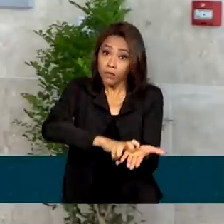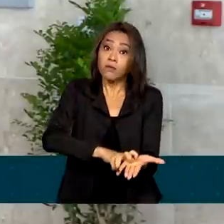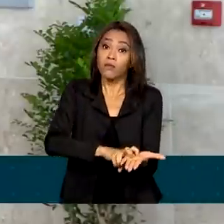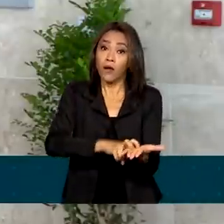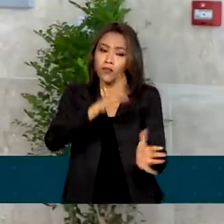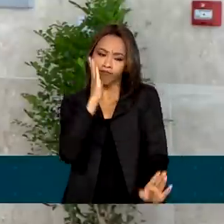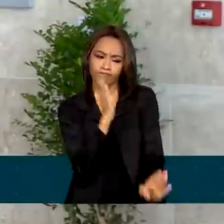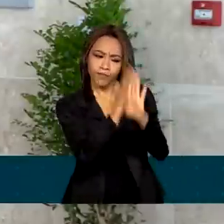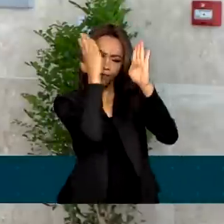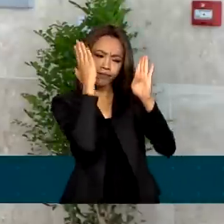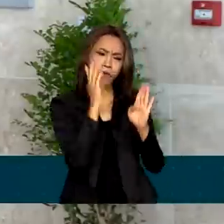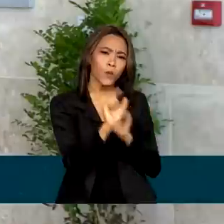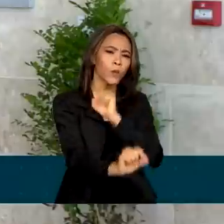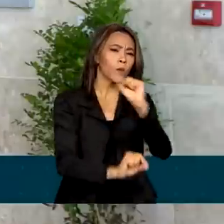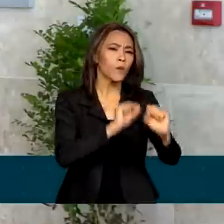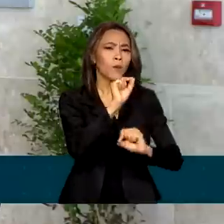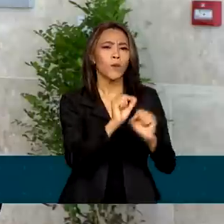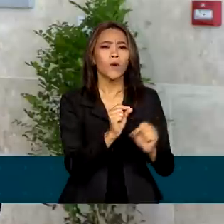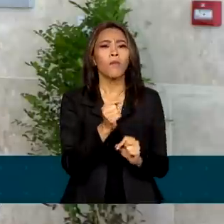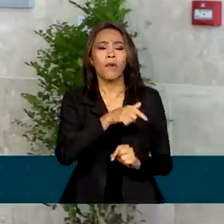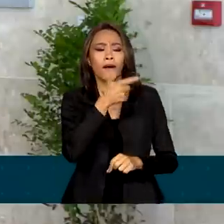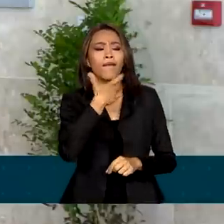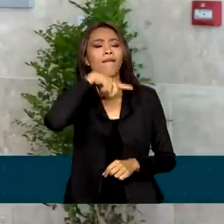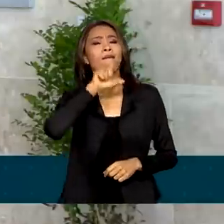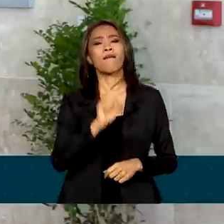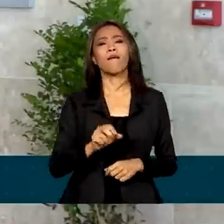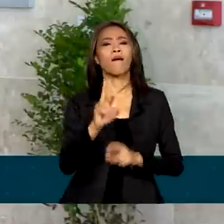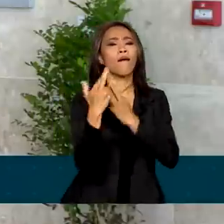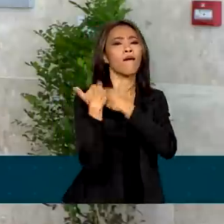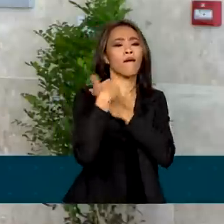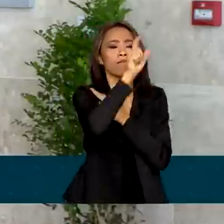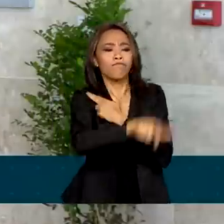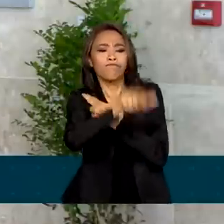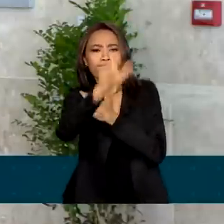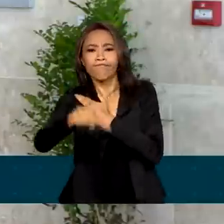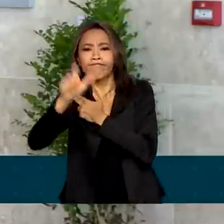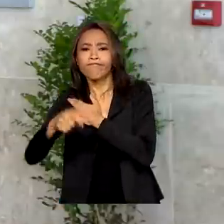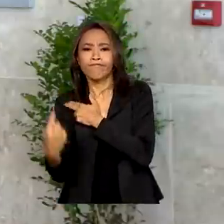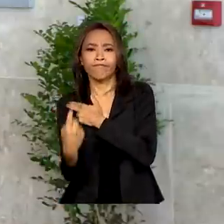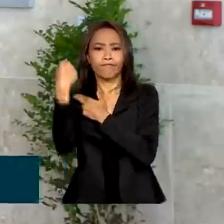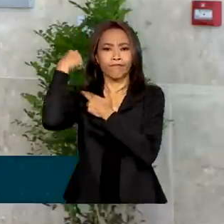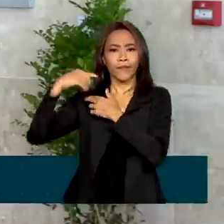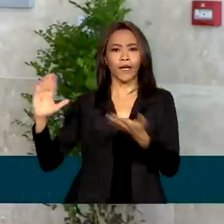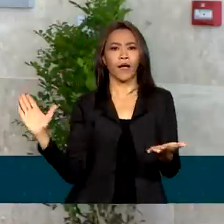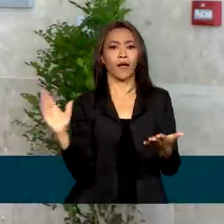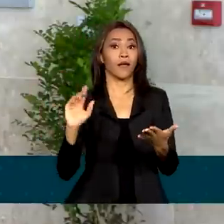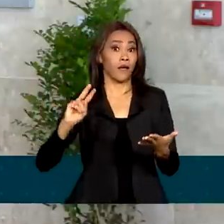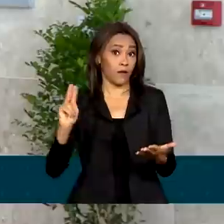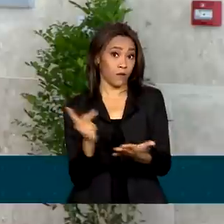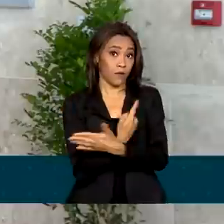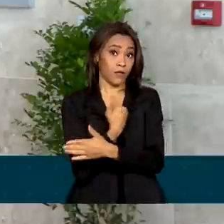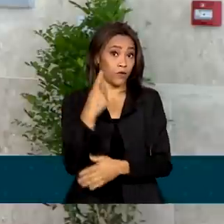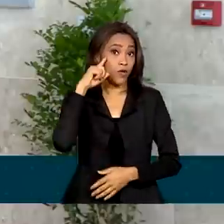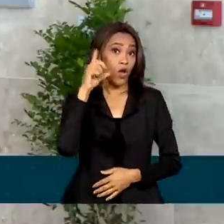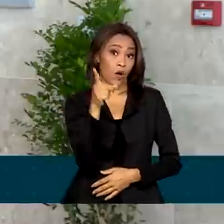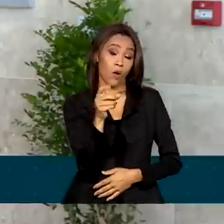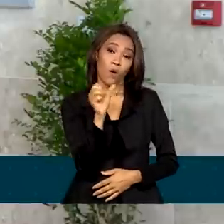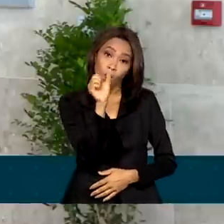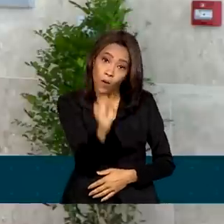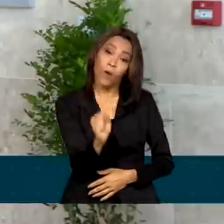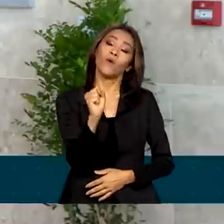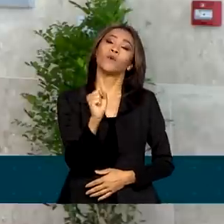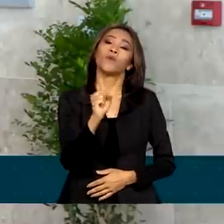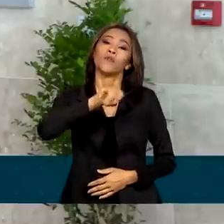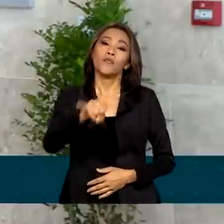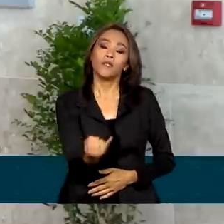Operação Lesa Pátria para identificar os participantes dos atos antidemocráticos do dia 8 de janeiro. Os policiais cumprem